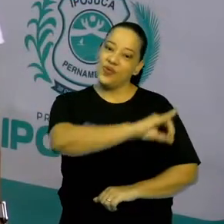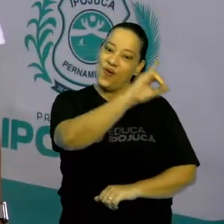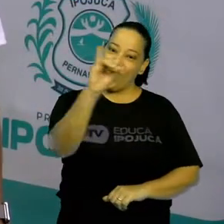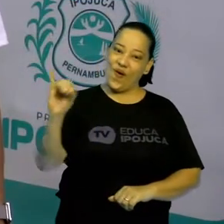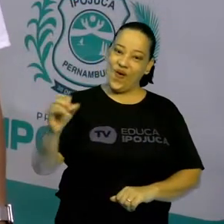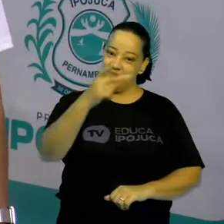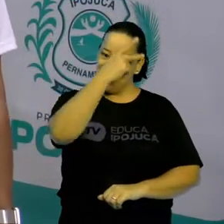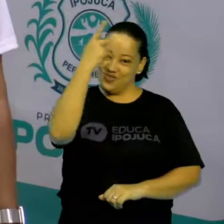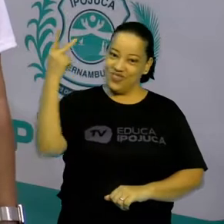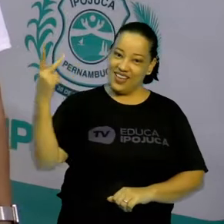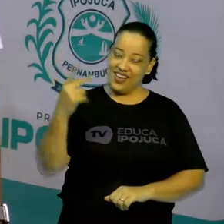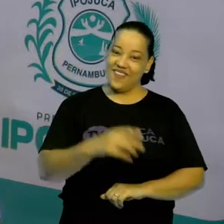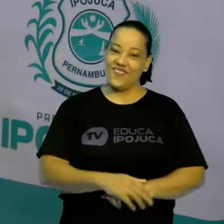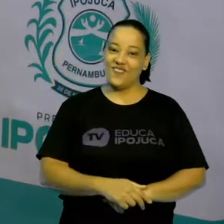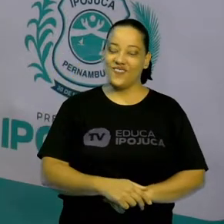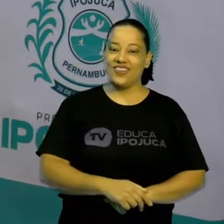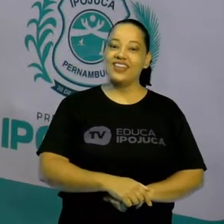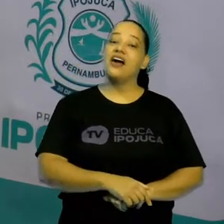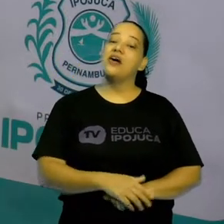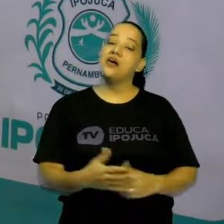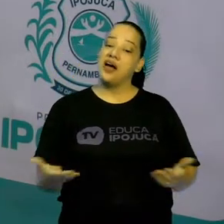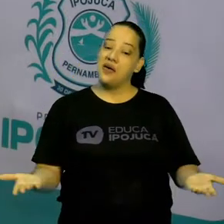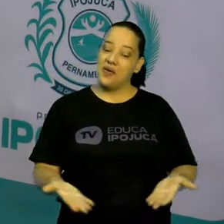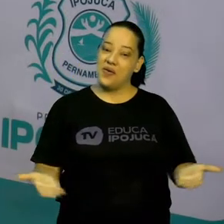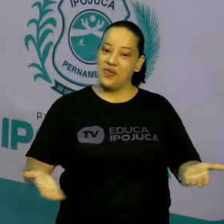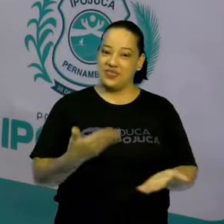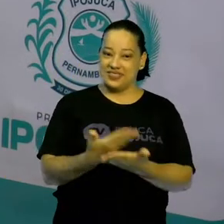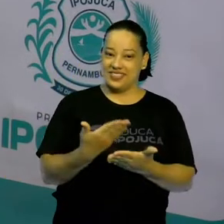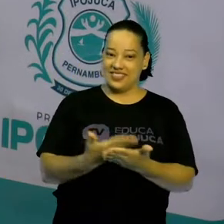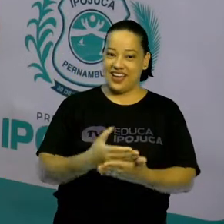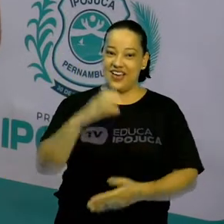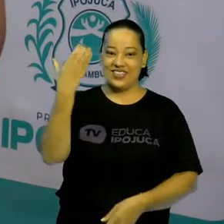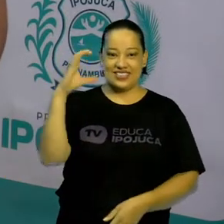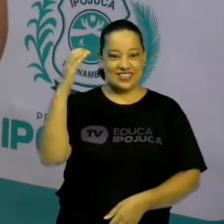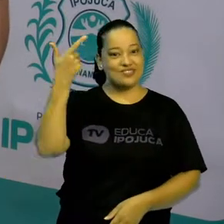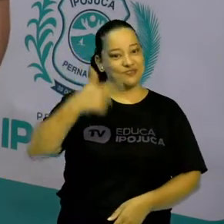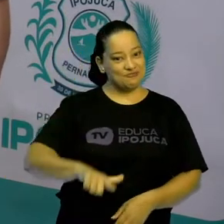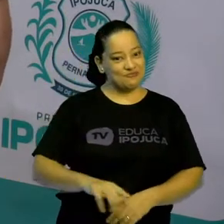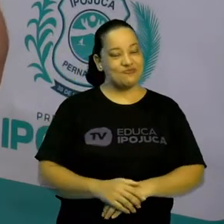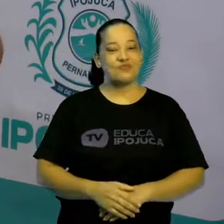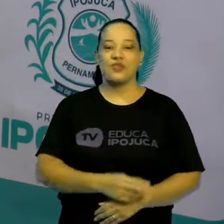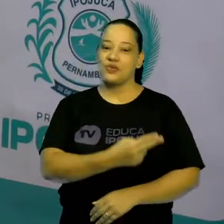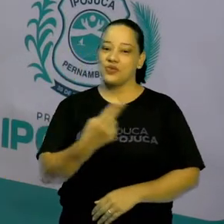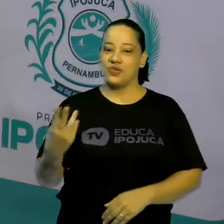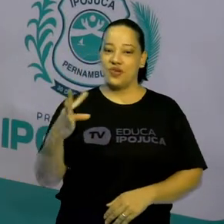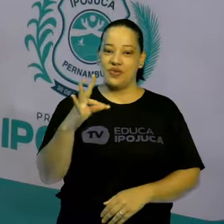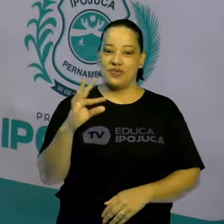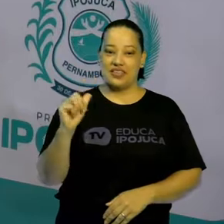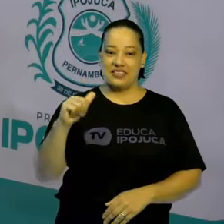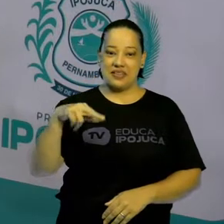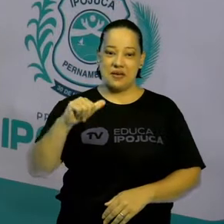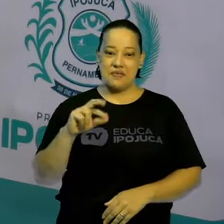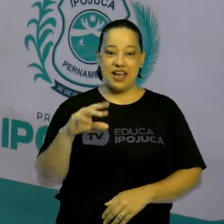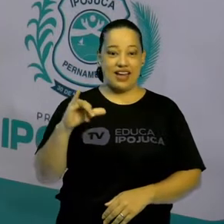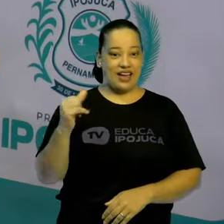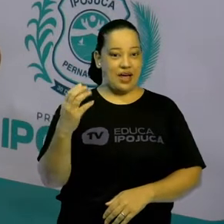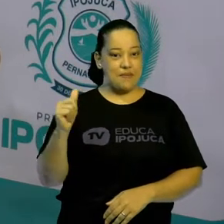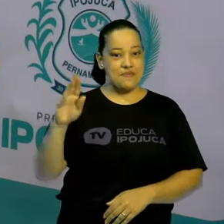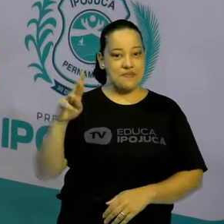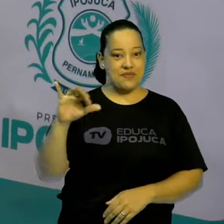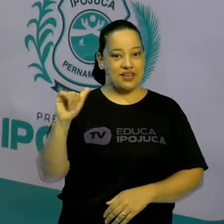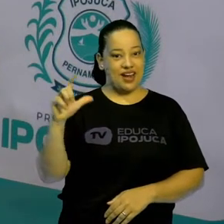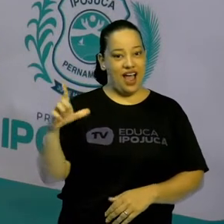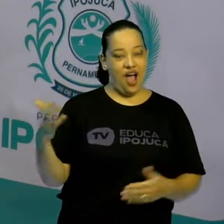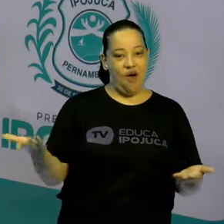Oi gente, estamos aqui para mais uma aula de ciência. Meu nome é Tamara Cabral, sou a professora de vocês de hoje.